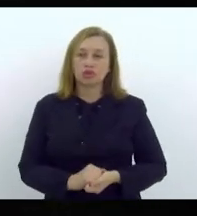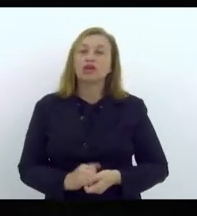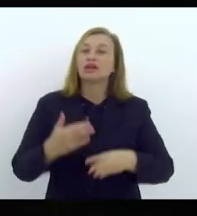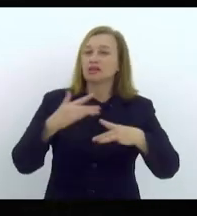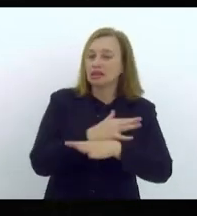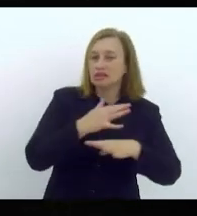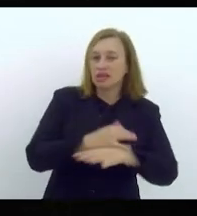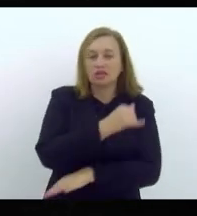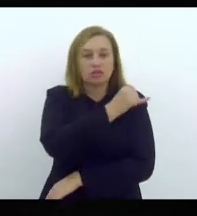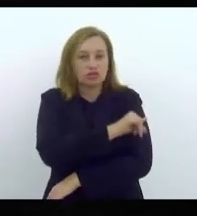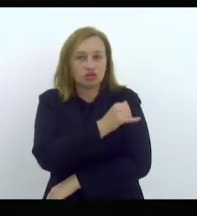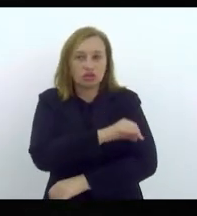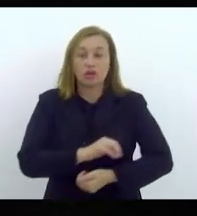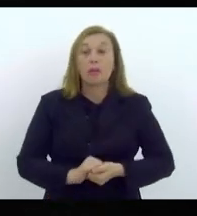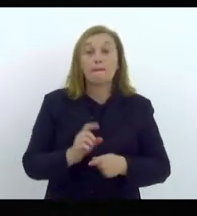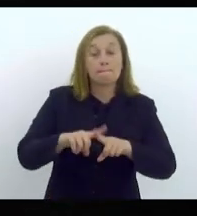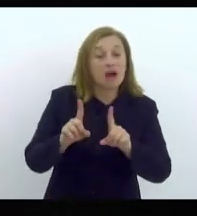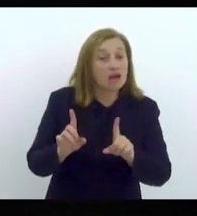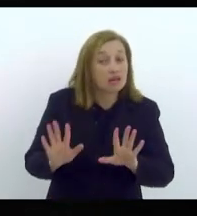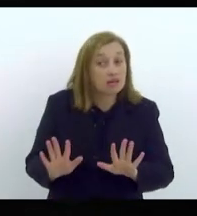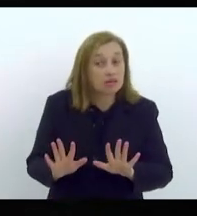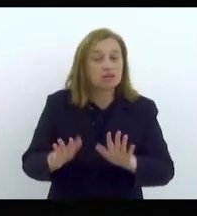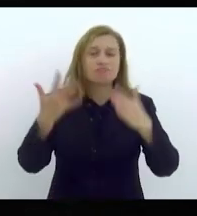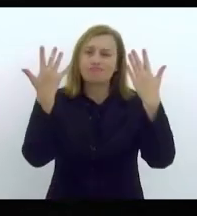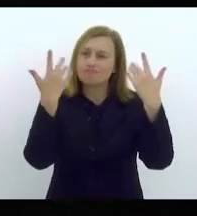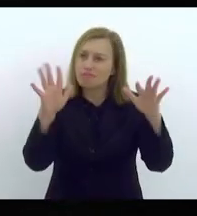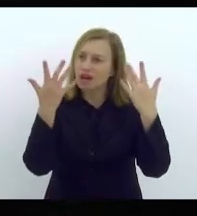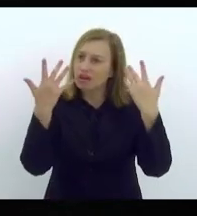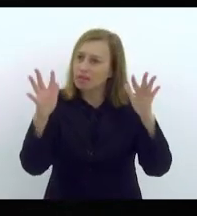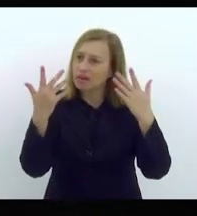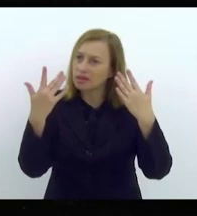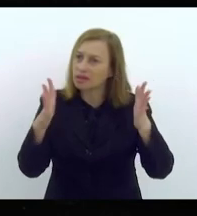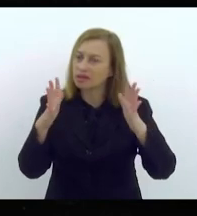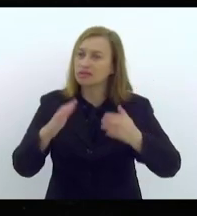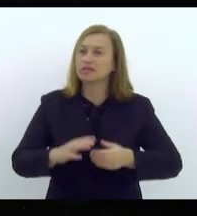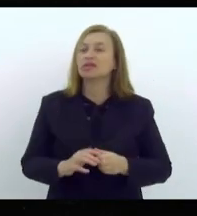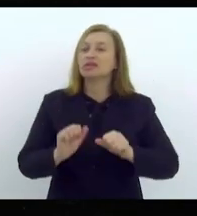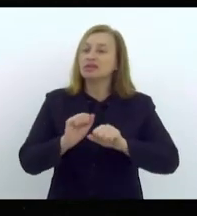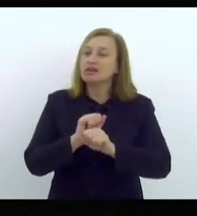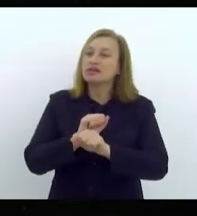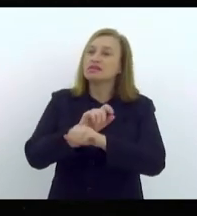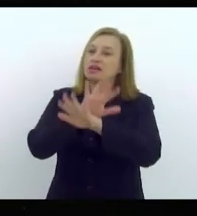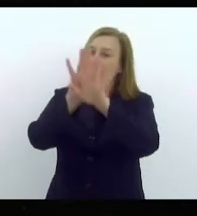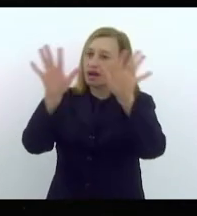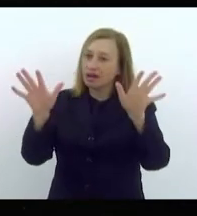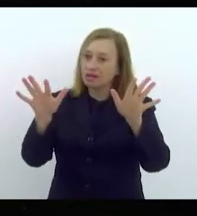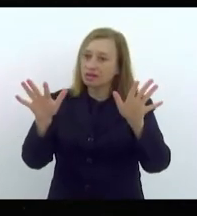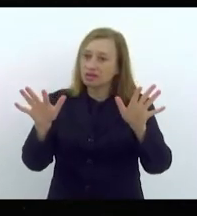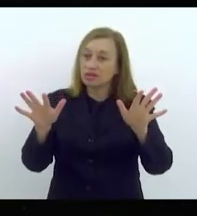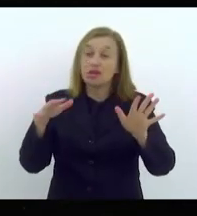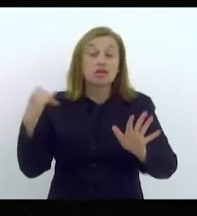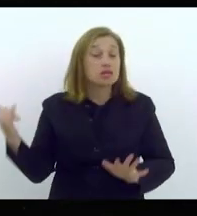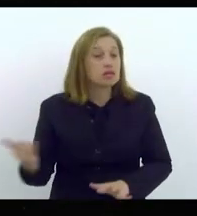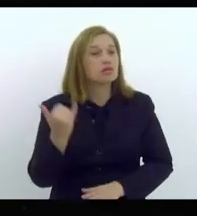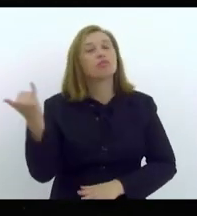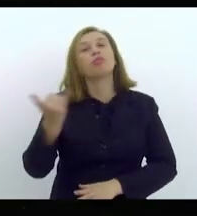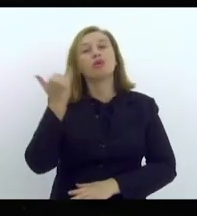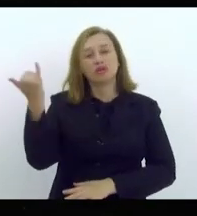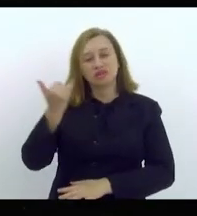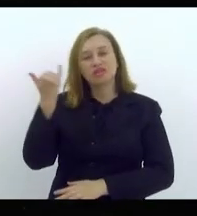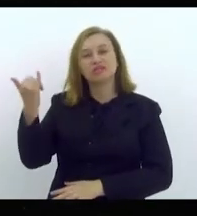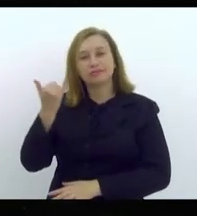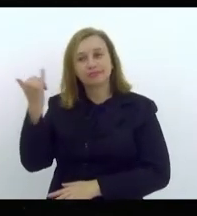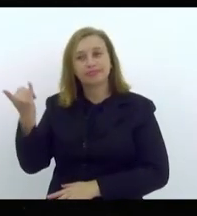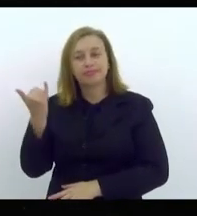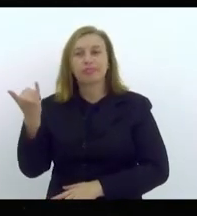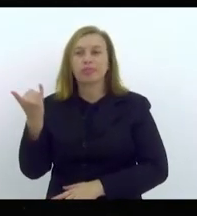cidade do Rio de Janeiro. Mas, sobretudo, celebrar a questão dessa transparência que era algo tão importante para